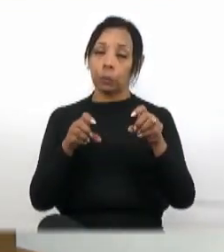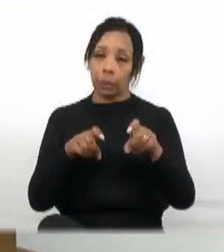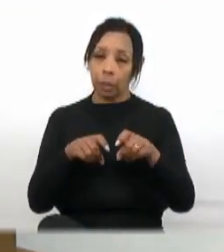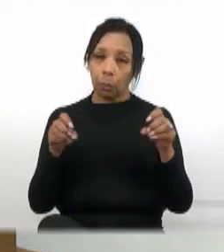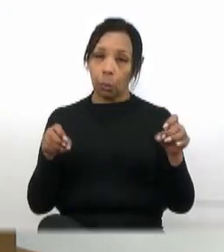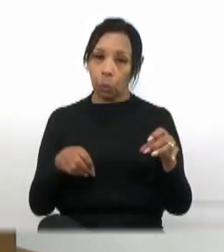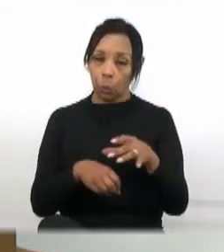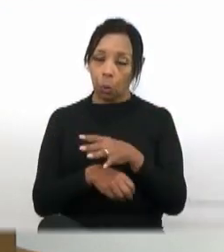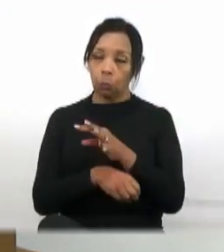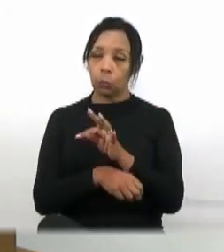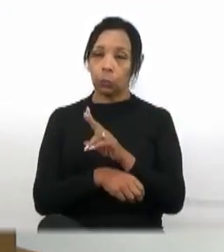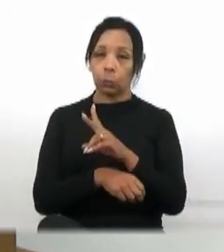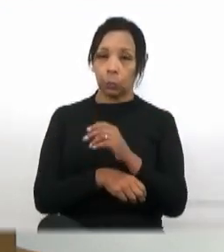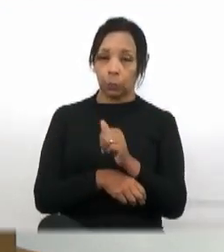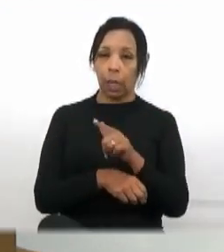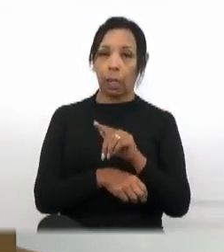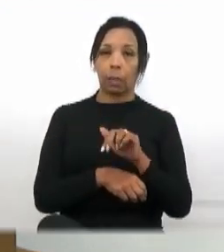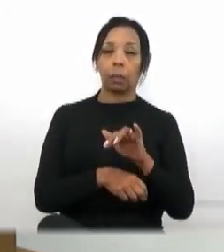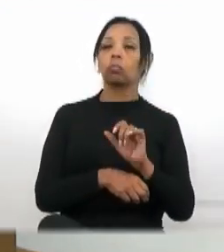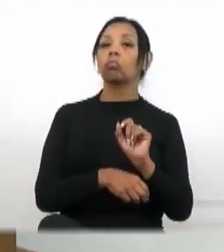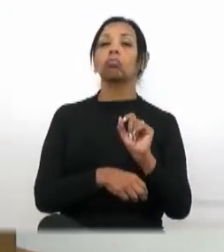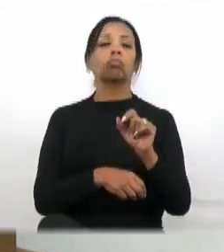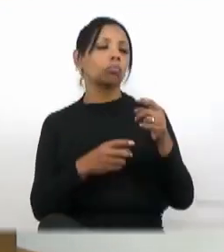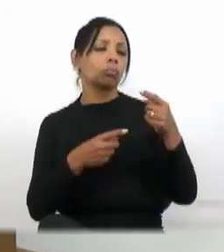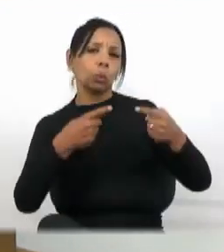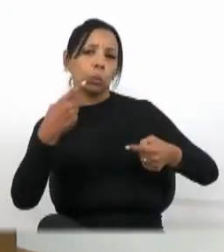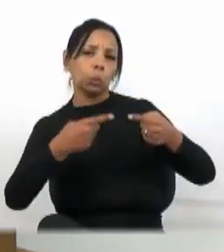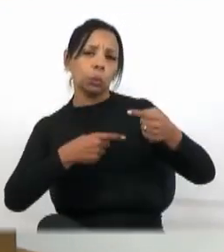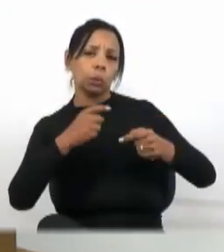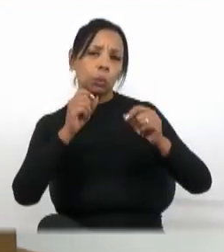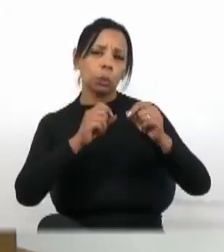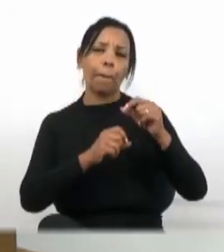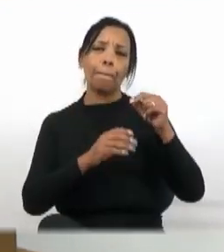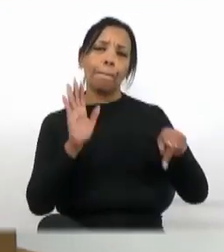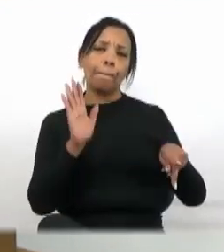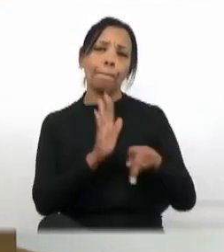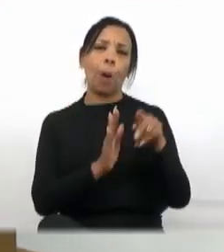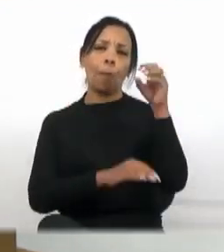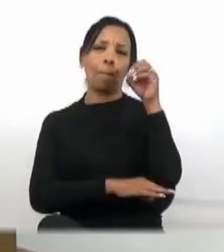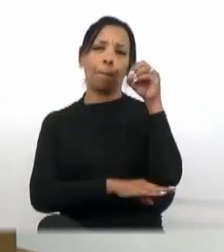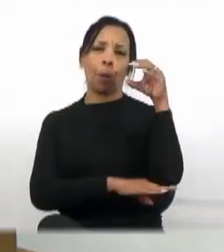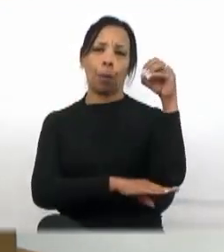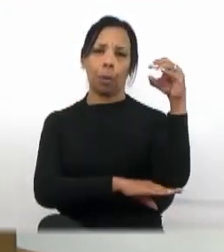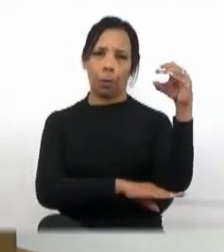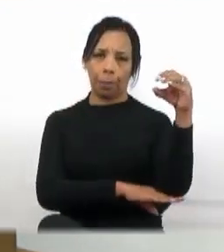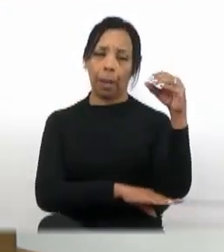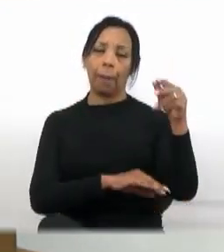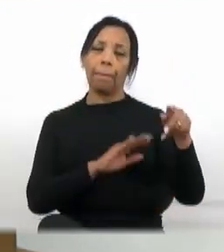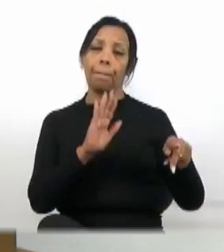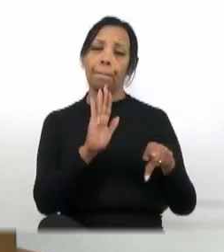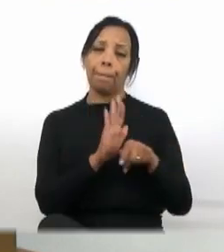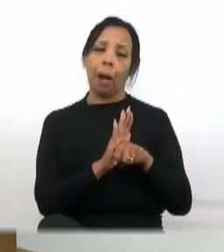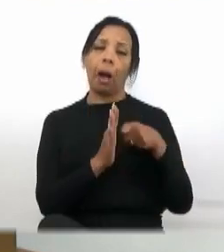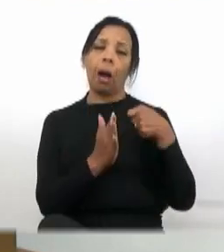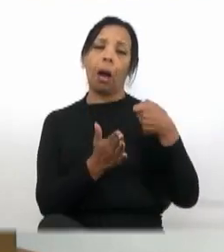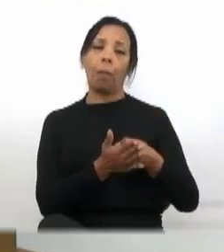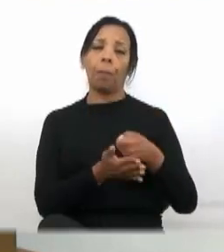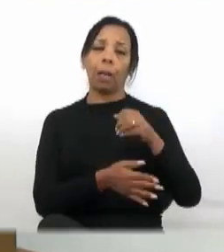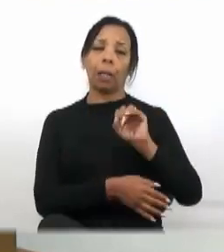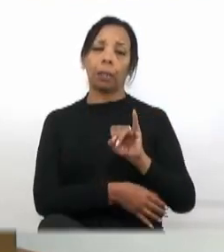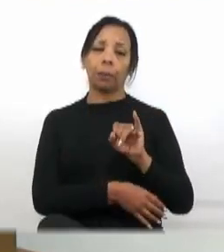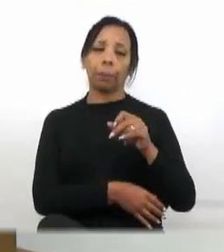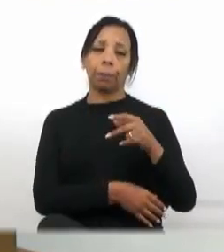lá, grandes amigos. Para falar sobre uma questão da iluminação. O pessoal tem pago IPTU ali. Não é muito barato.